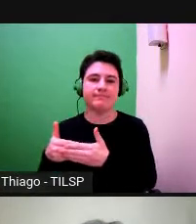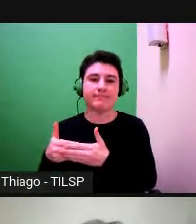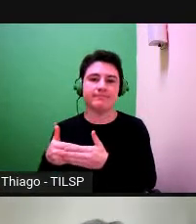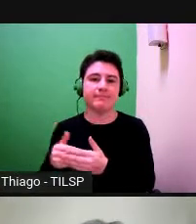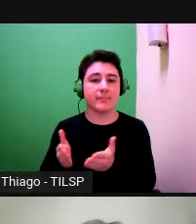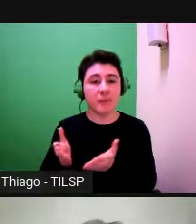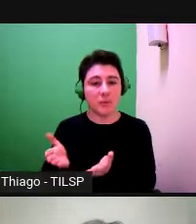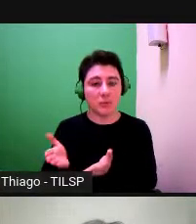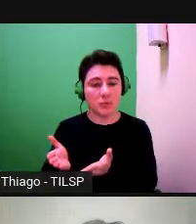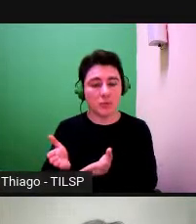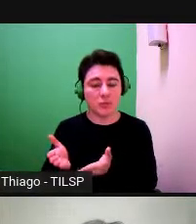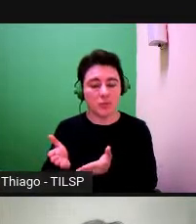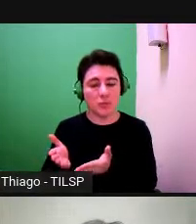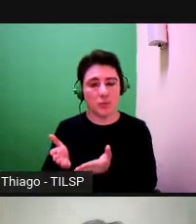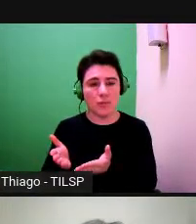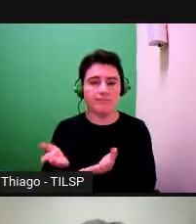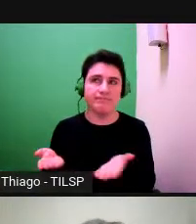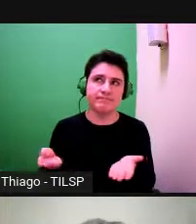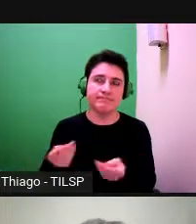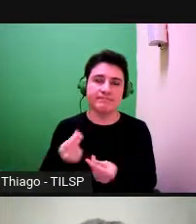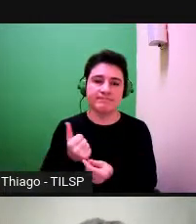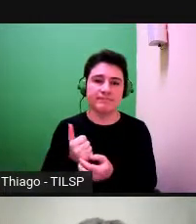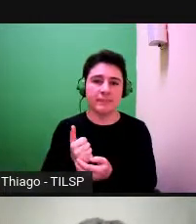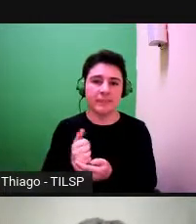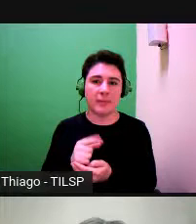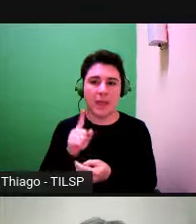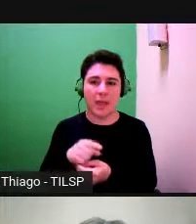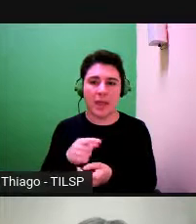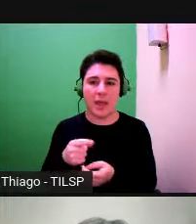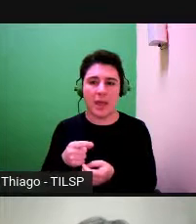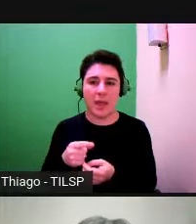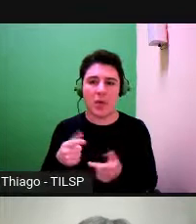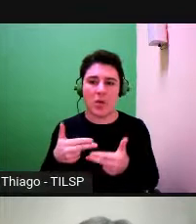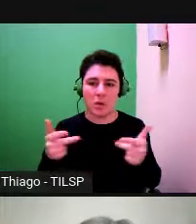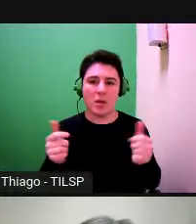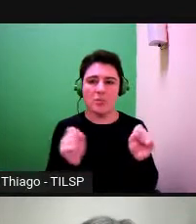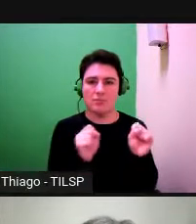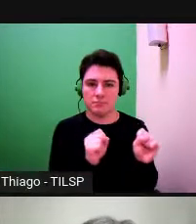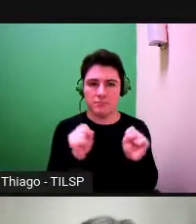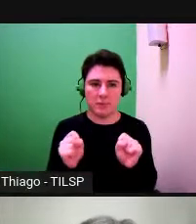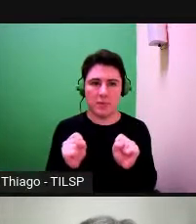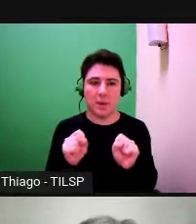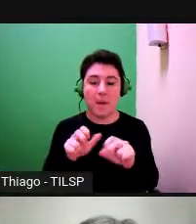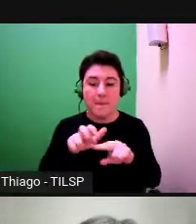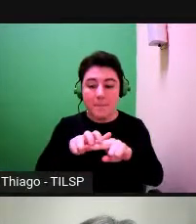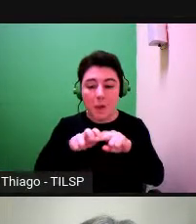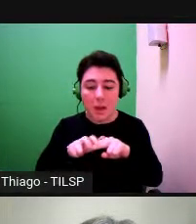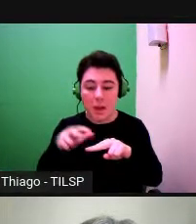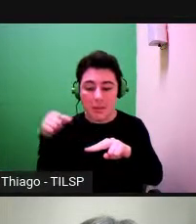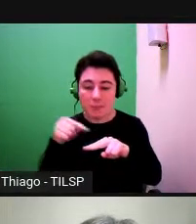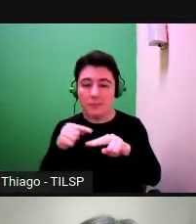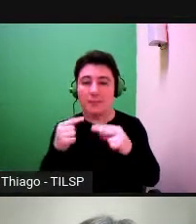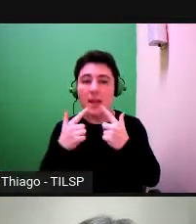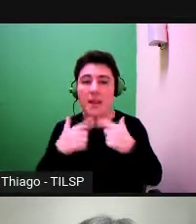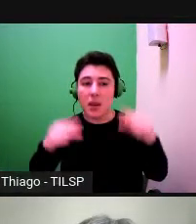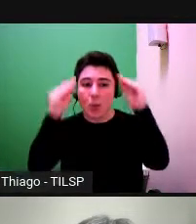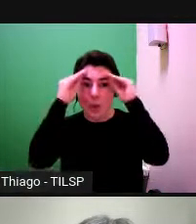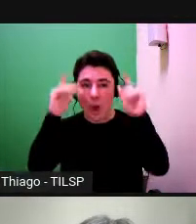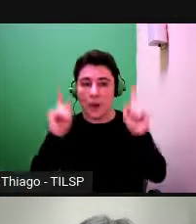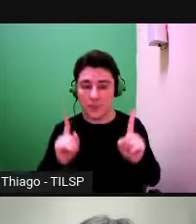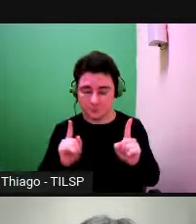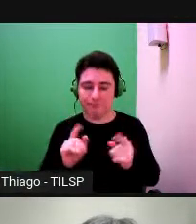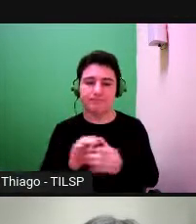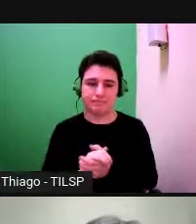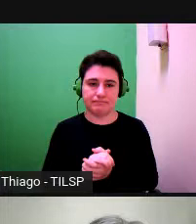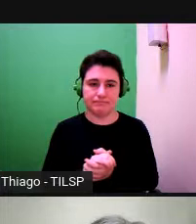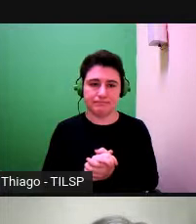um, digamos, é algo que é possível através da linguagem. Uma visão diversificada